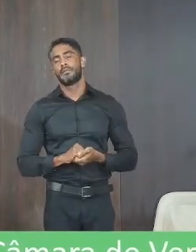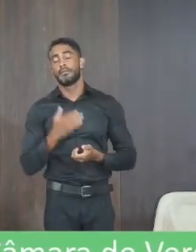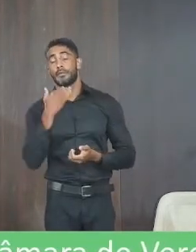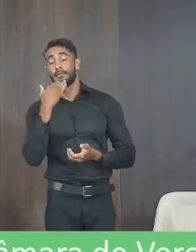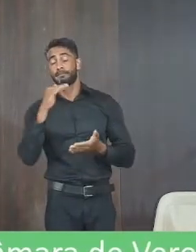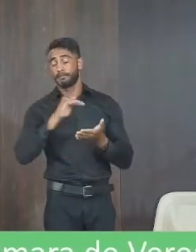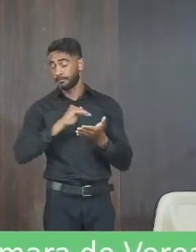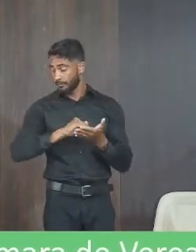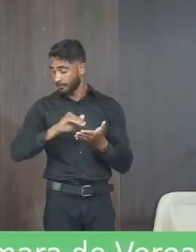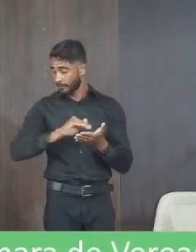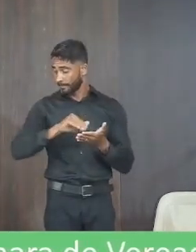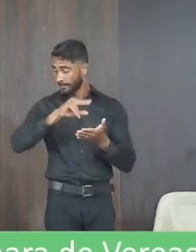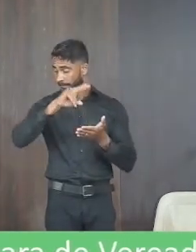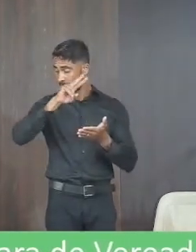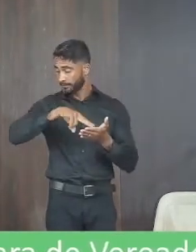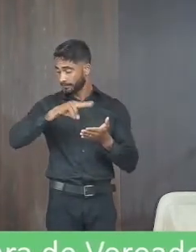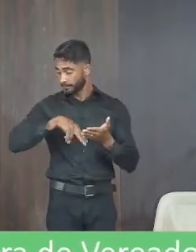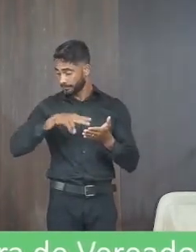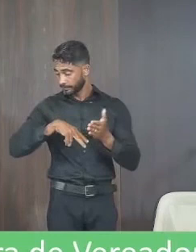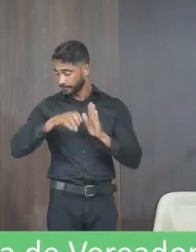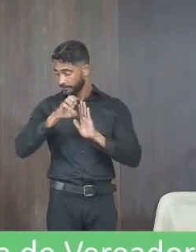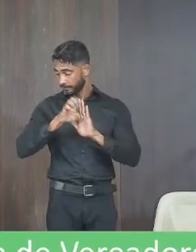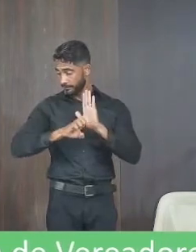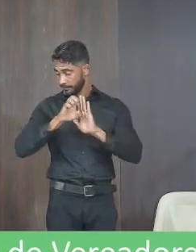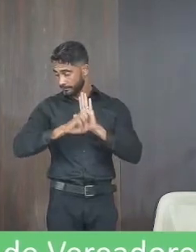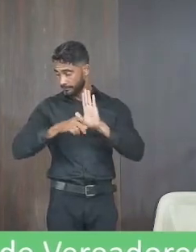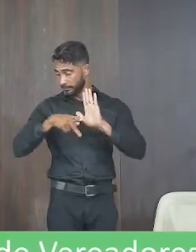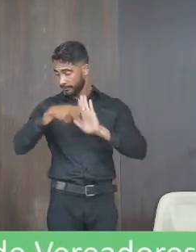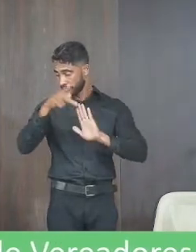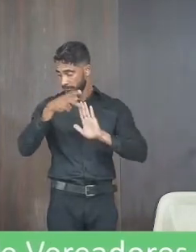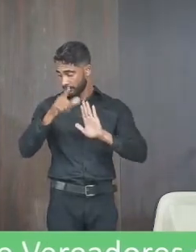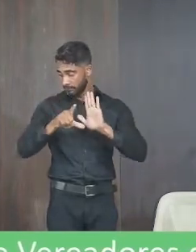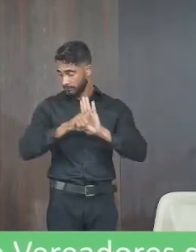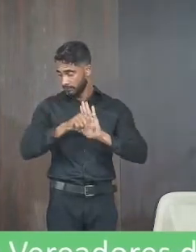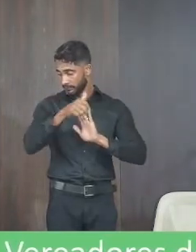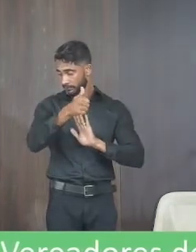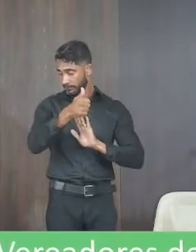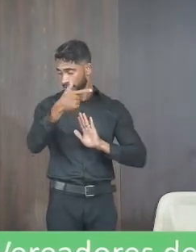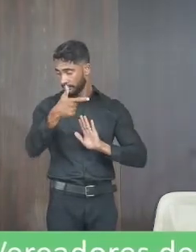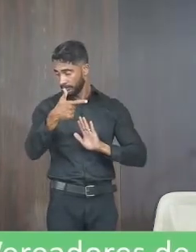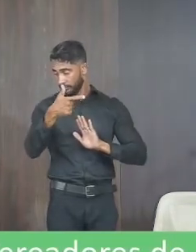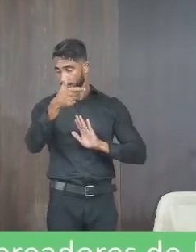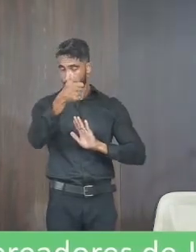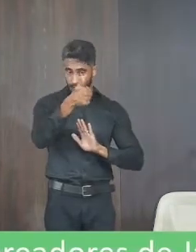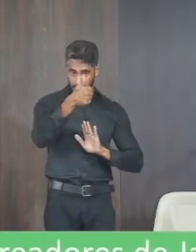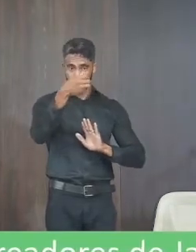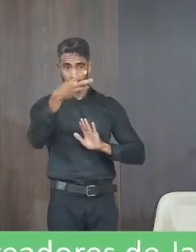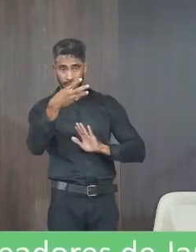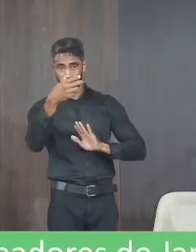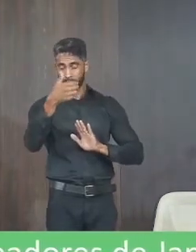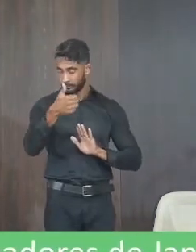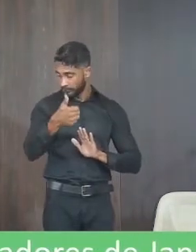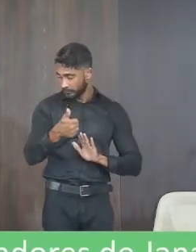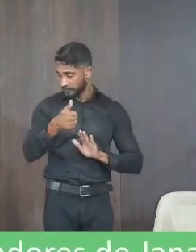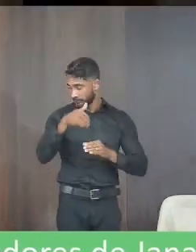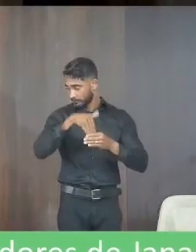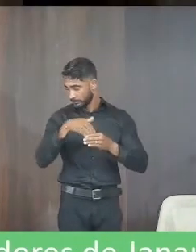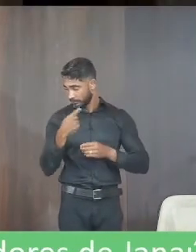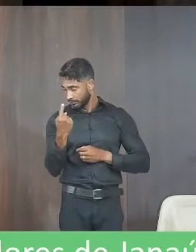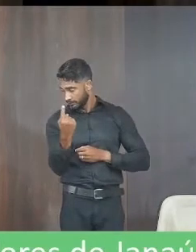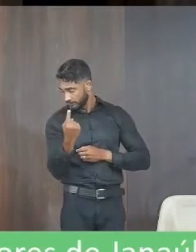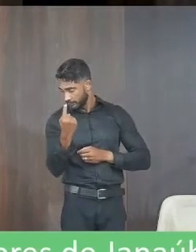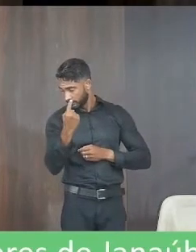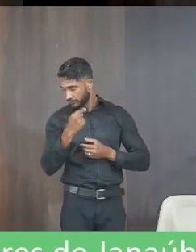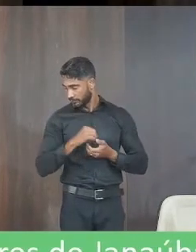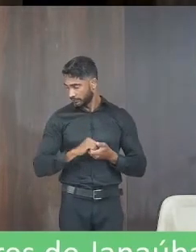solicito ao seu secretário que faça a leitura da emenda do projeto de lei número 131 de 2022 votação em primeiro turno